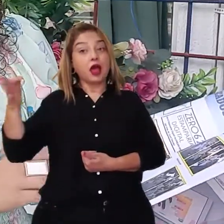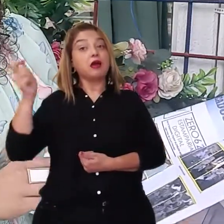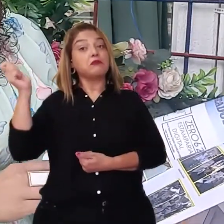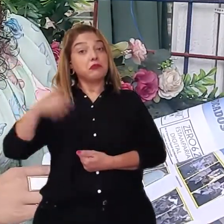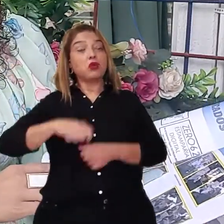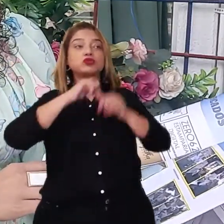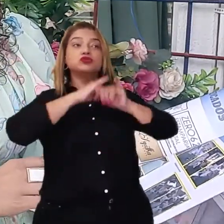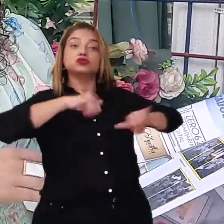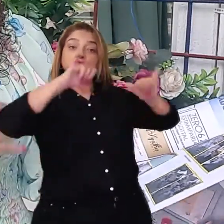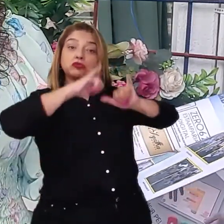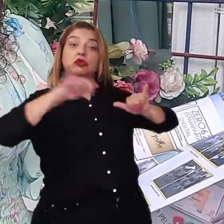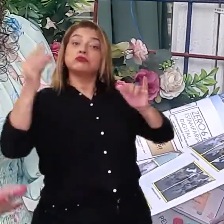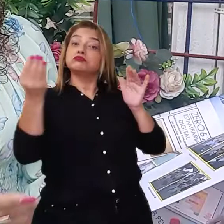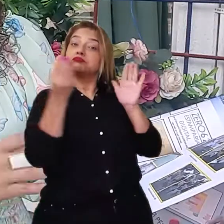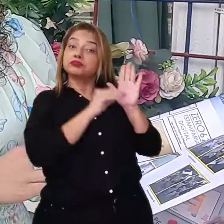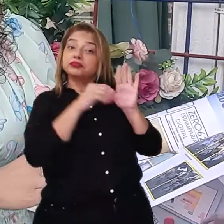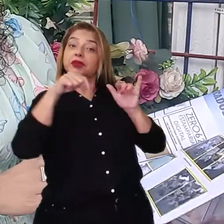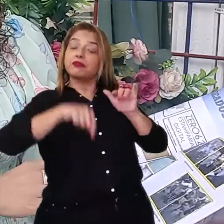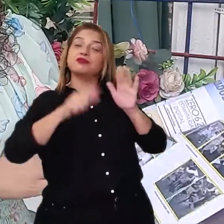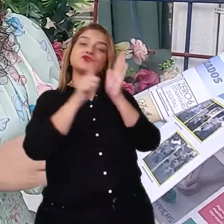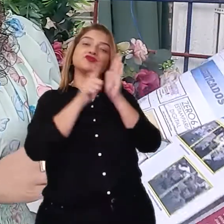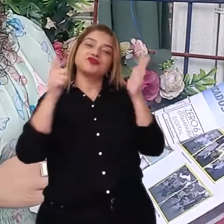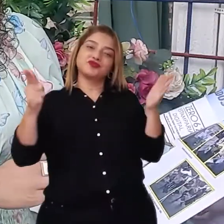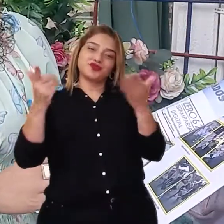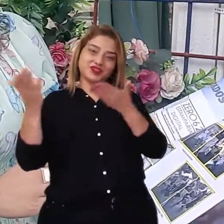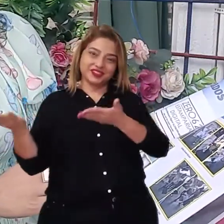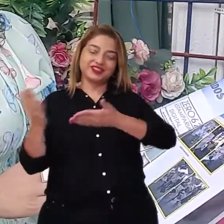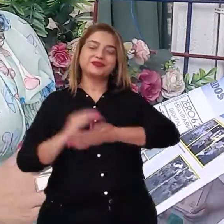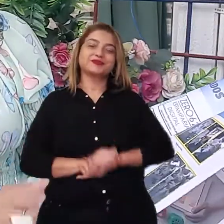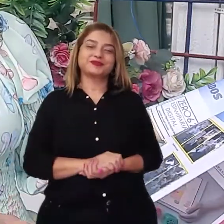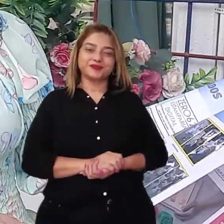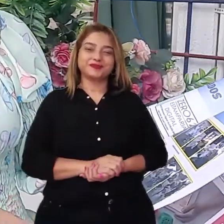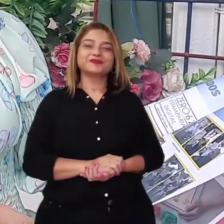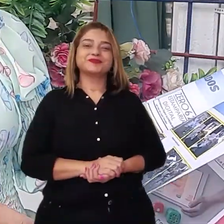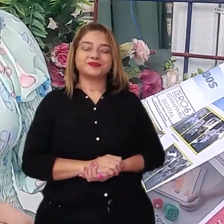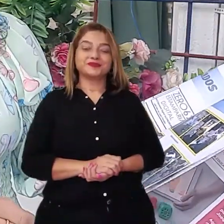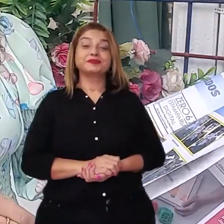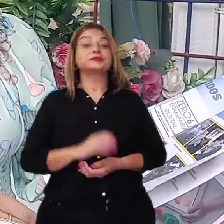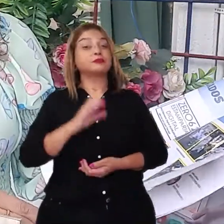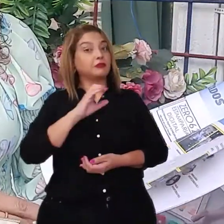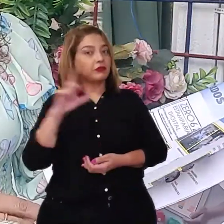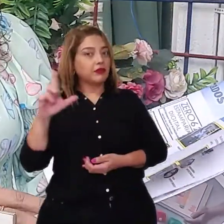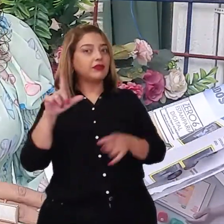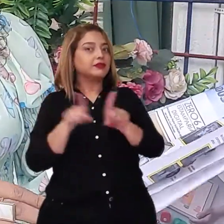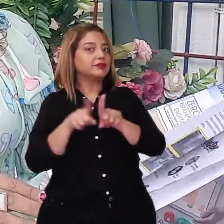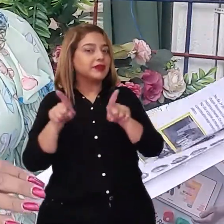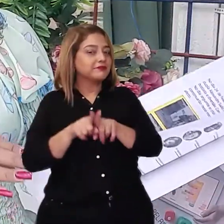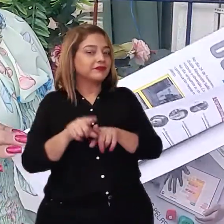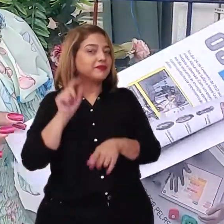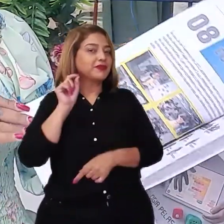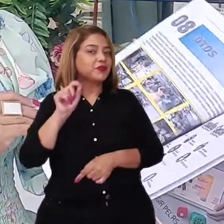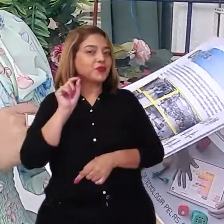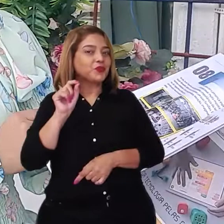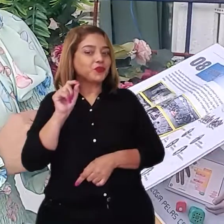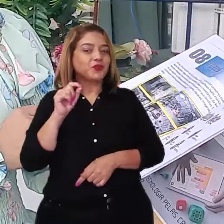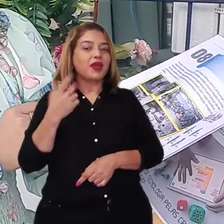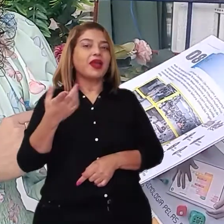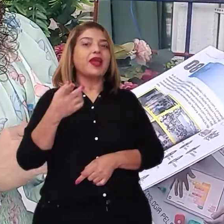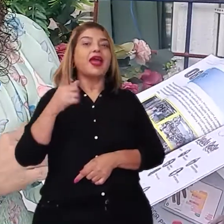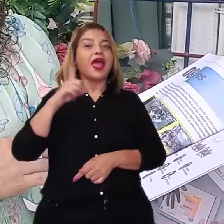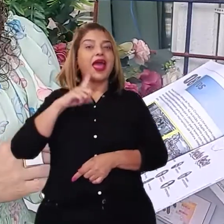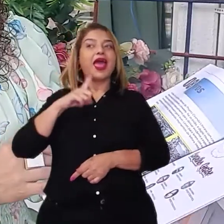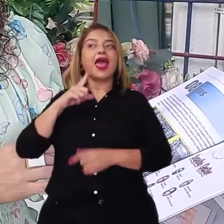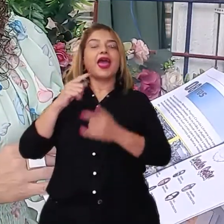divulgar os seus produtos e serviços aqui no nosso jornal. E, claro, que vem a parte das